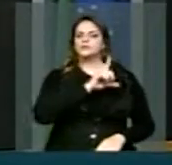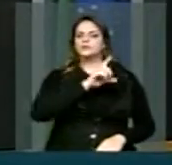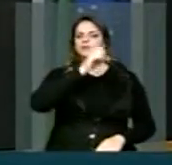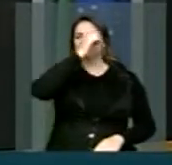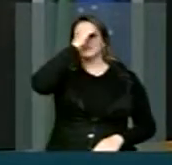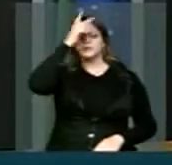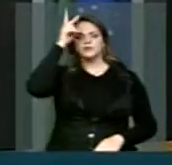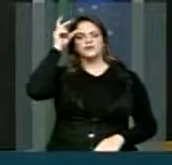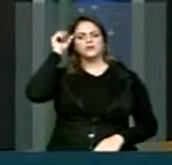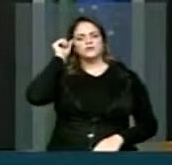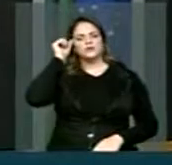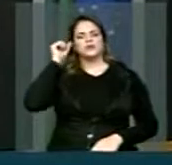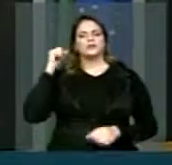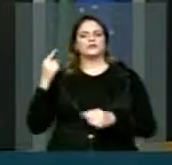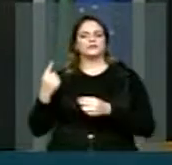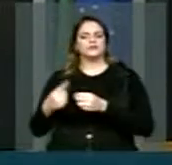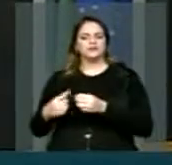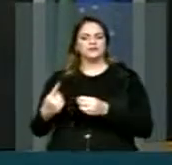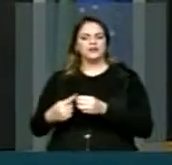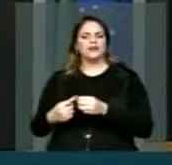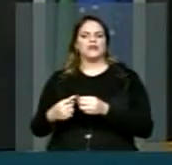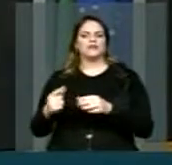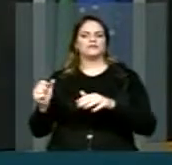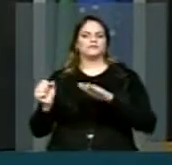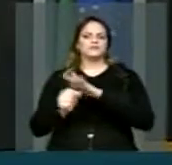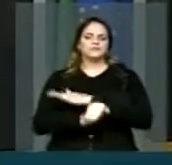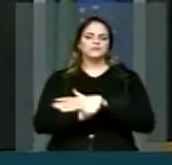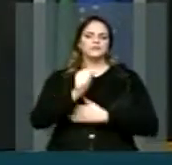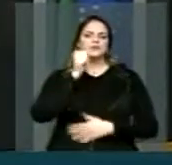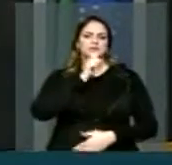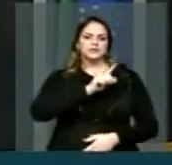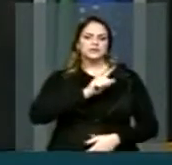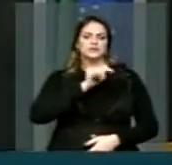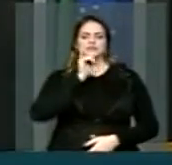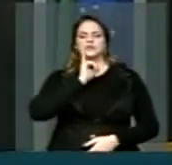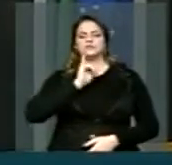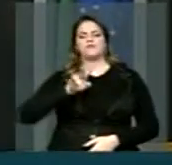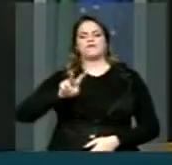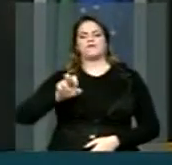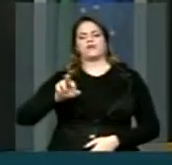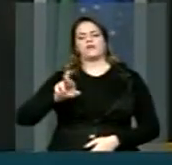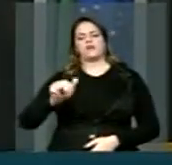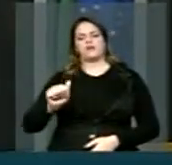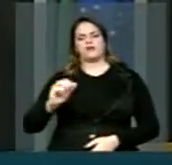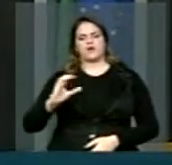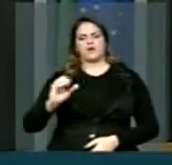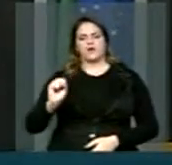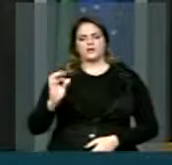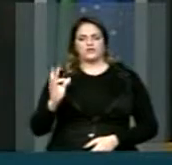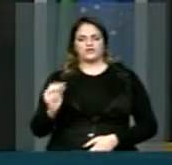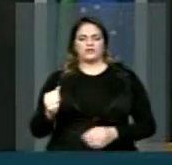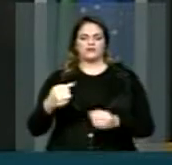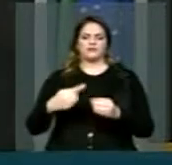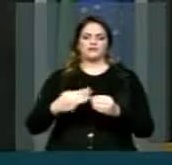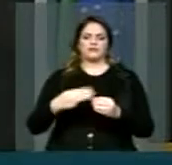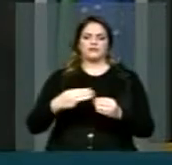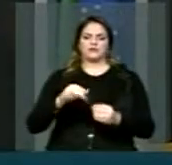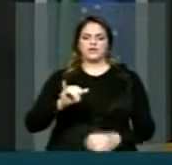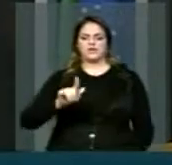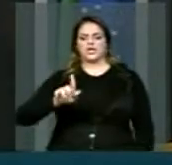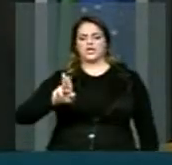Aracruz, parabenizar Vera Costa lá no município de Iguaçuí,